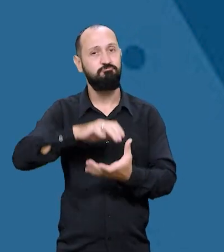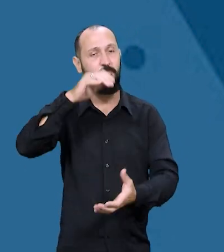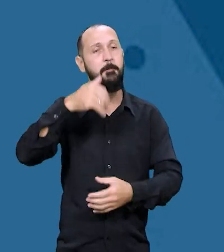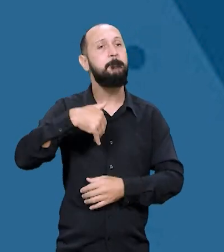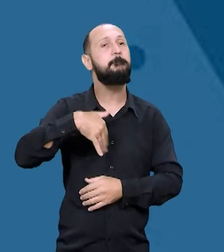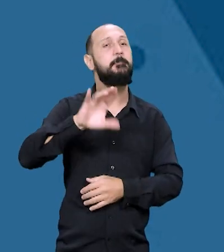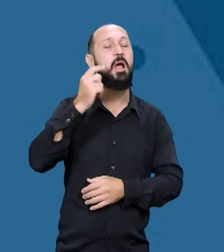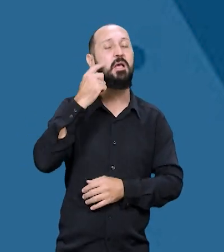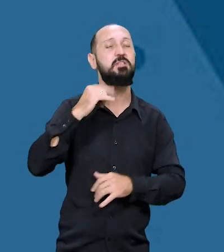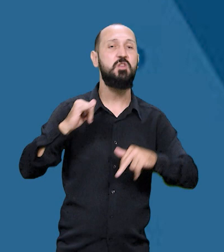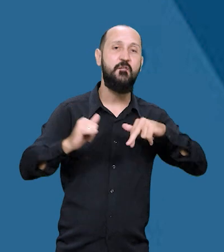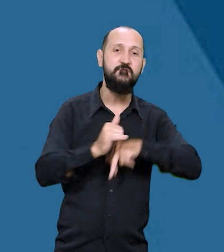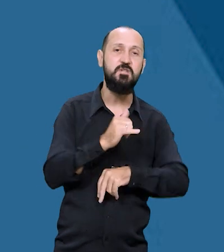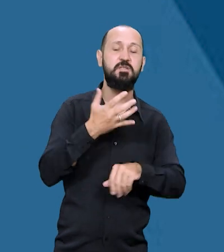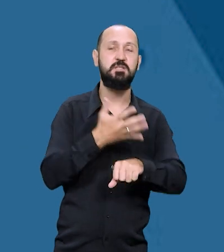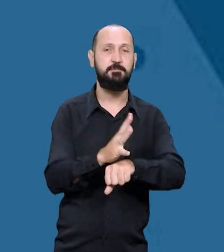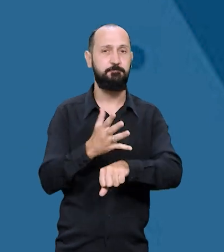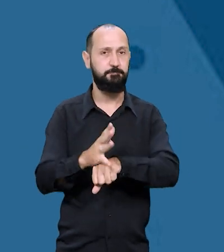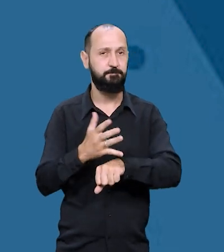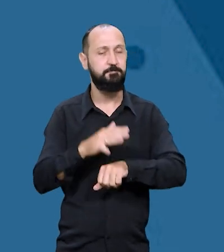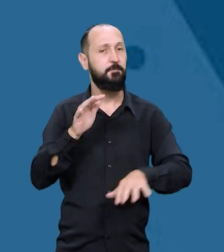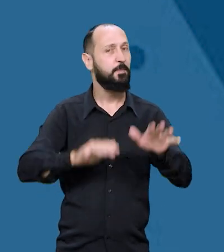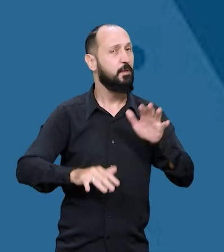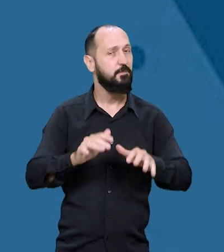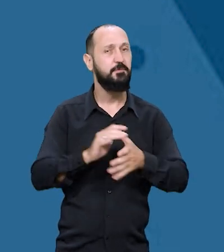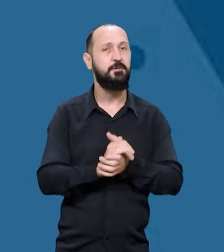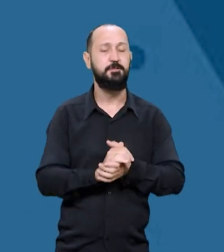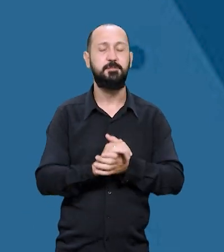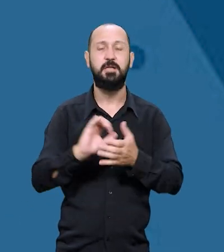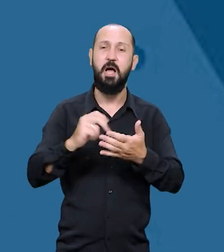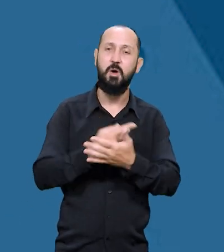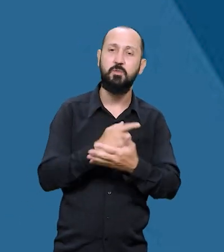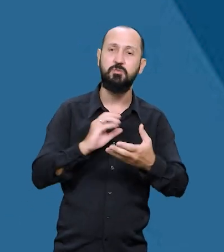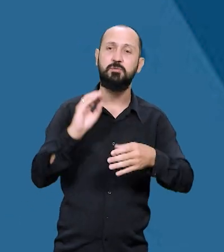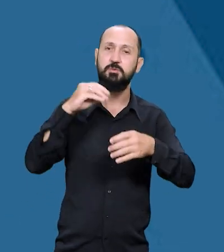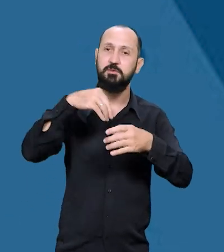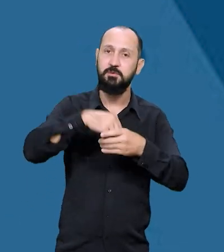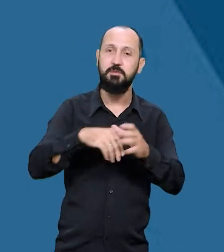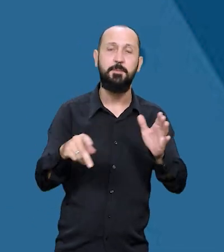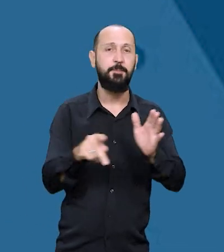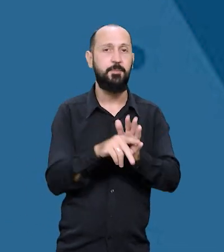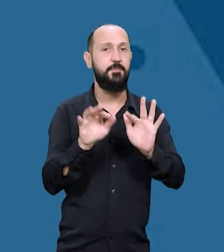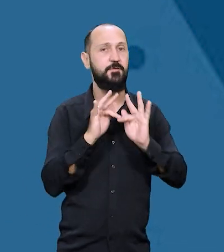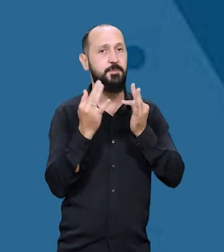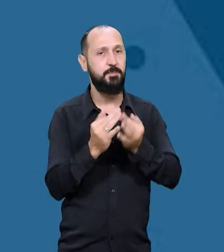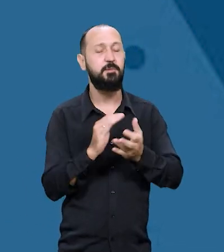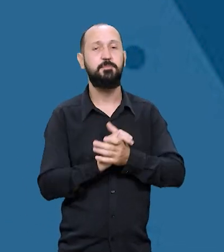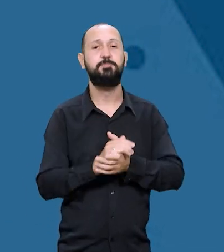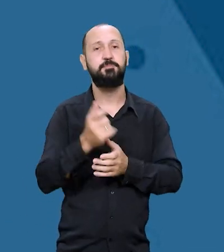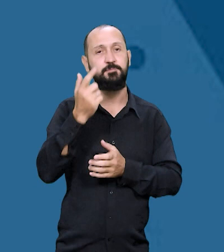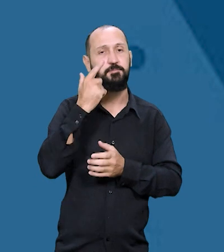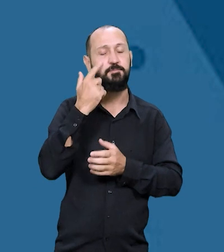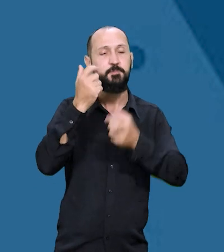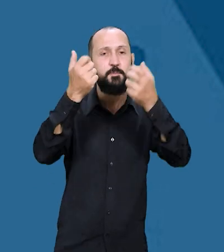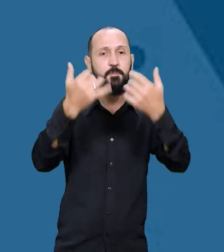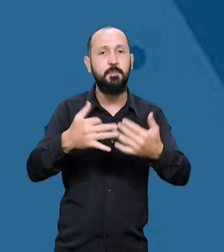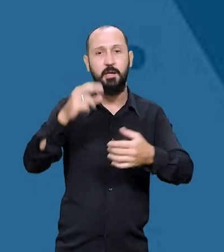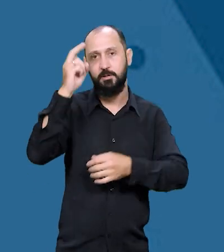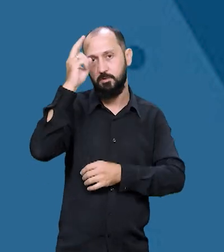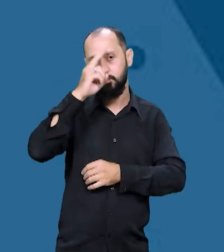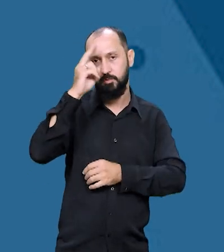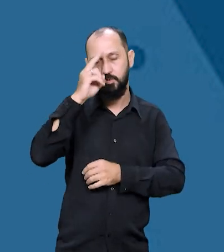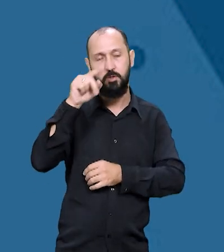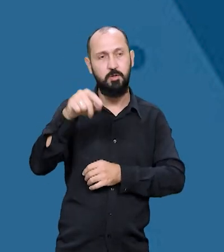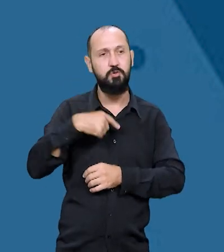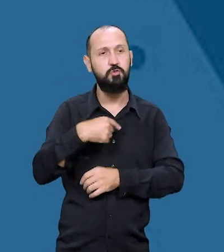são as principais vítimas dessa prática, que muitas das vezes acontece dentro da própria família. Vamos contar a